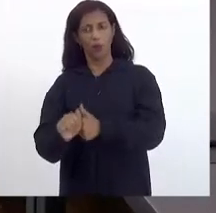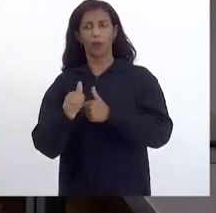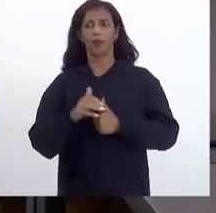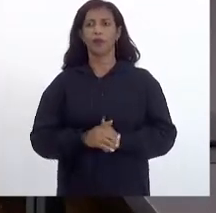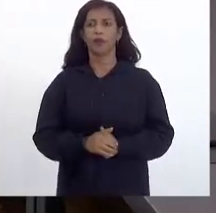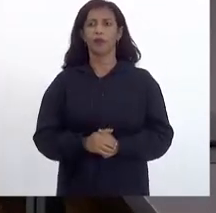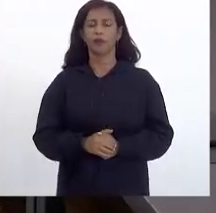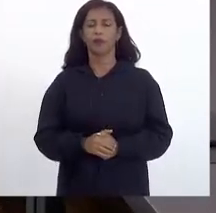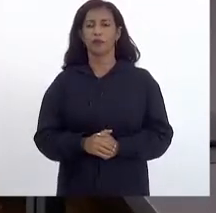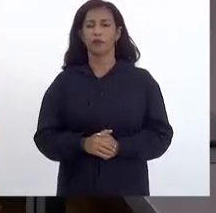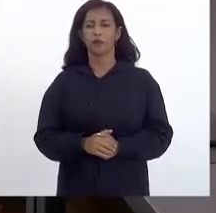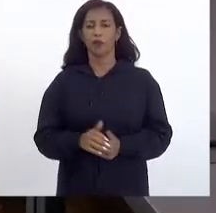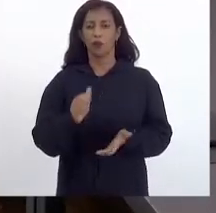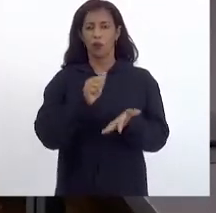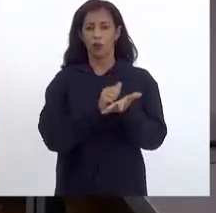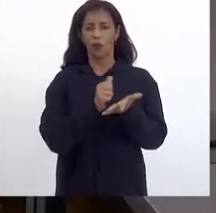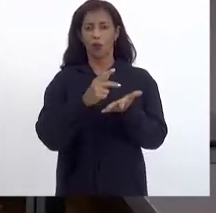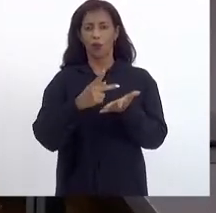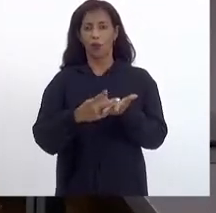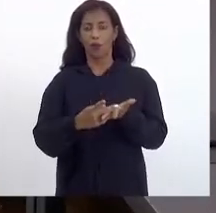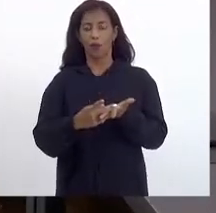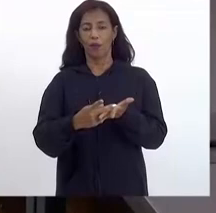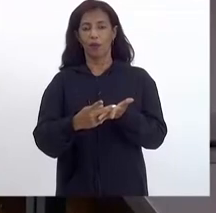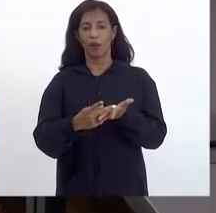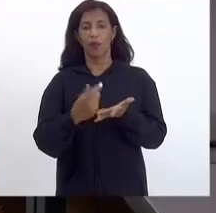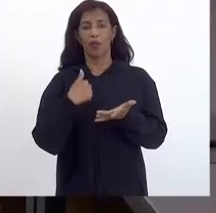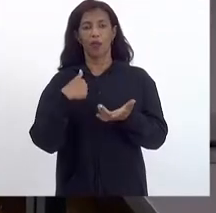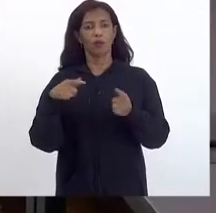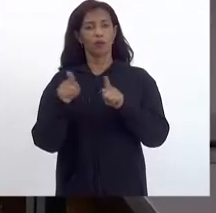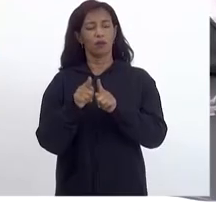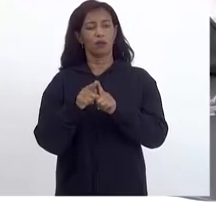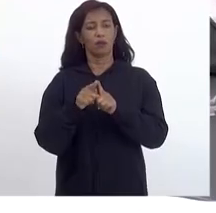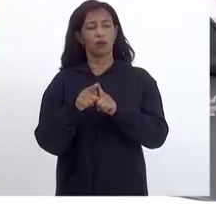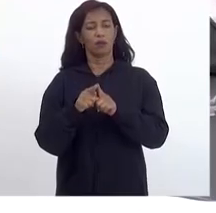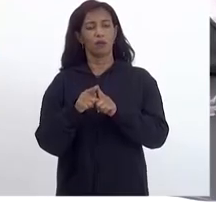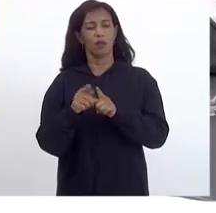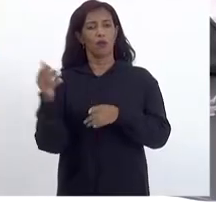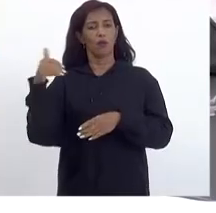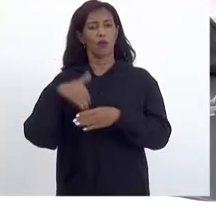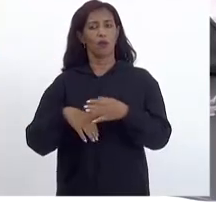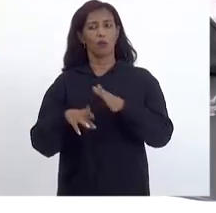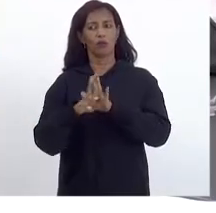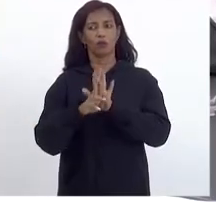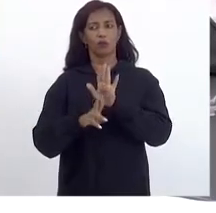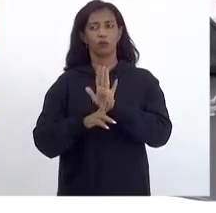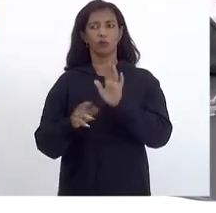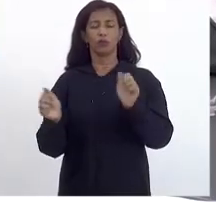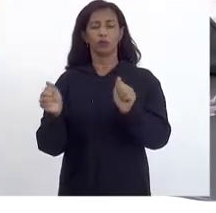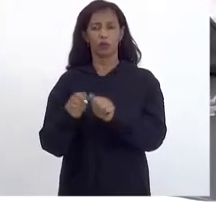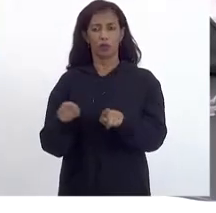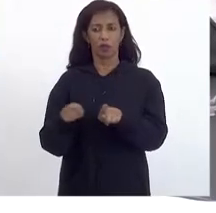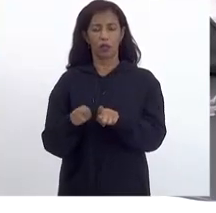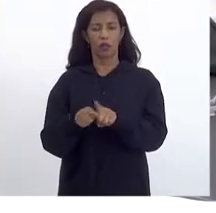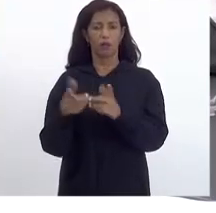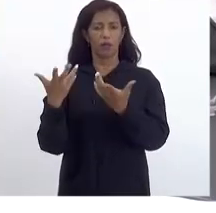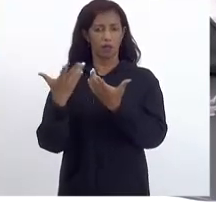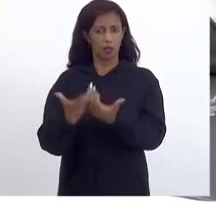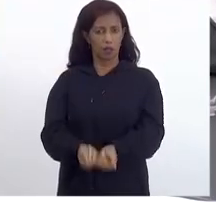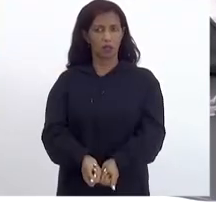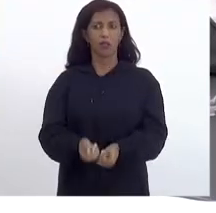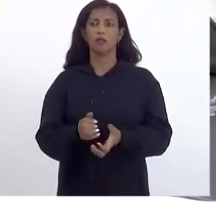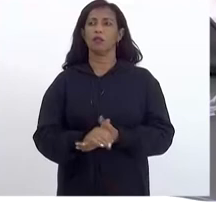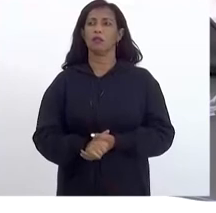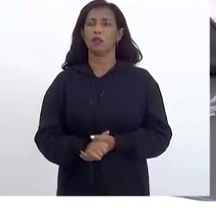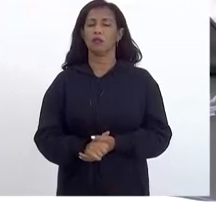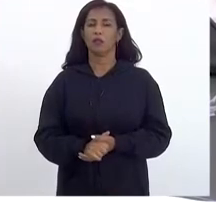o aplicativo, e eu quero acompanhar o voto do relator que também aceitou a